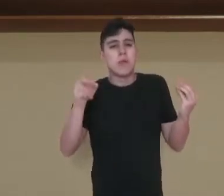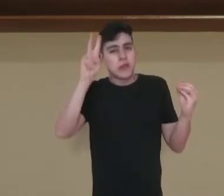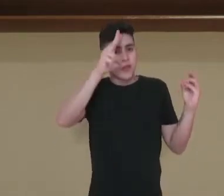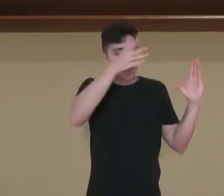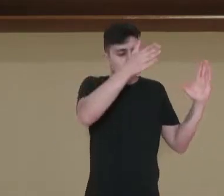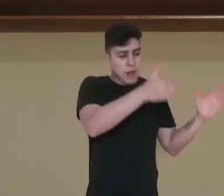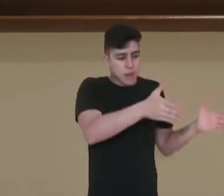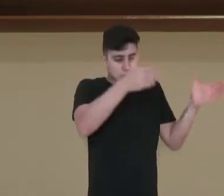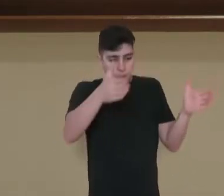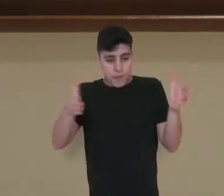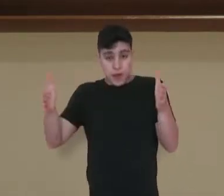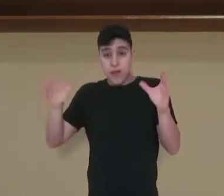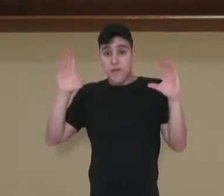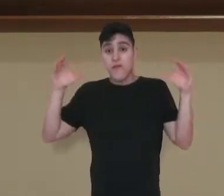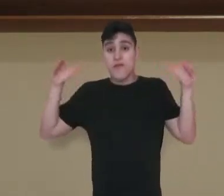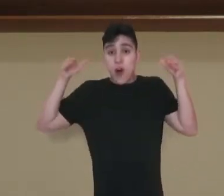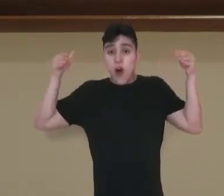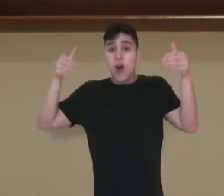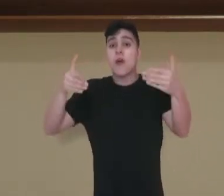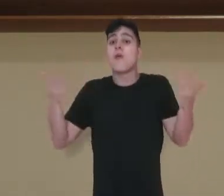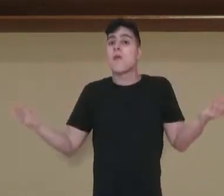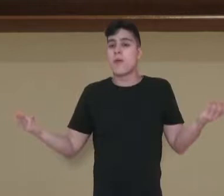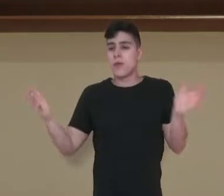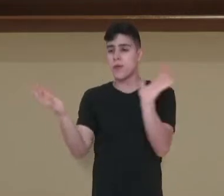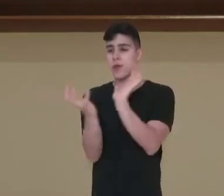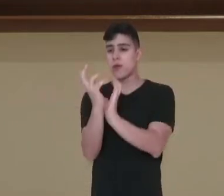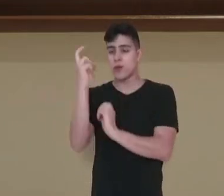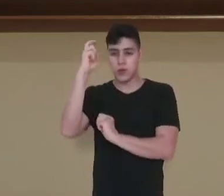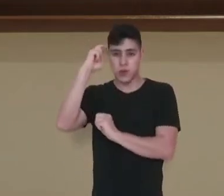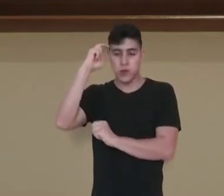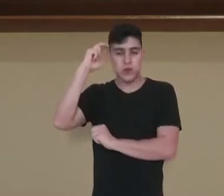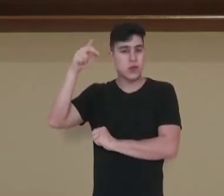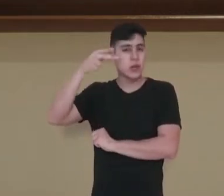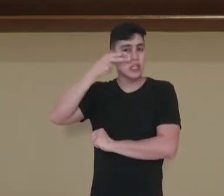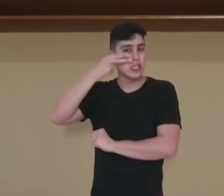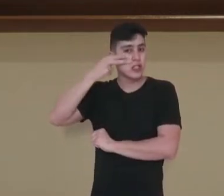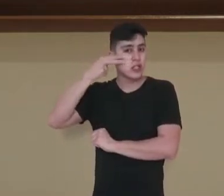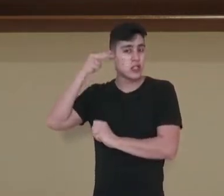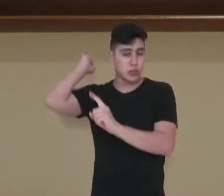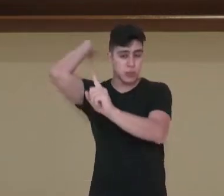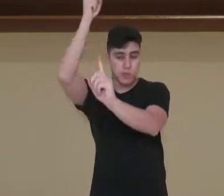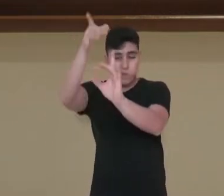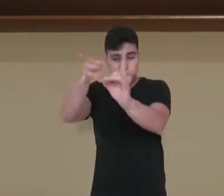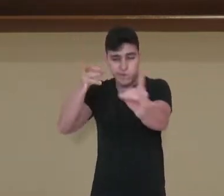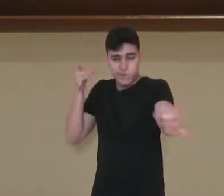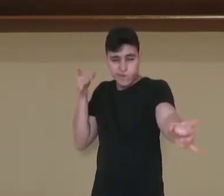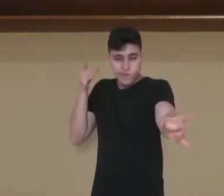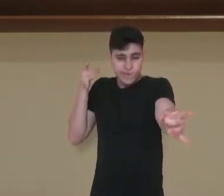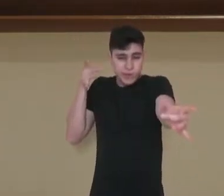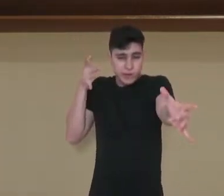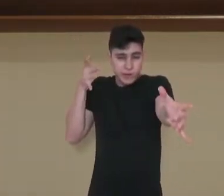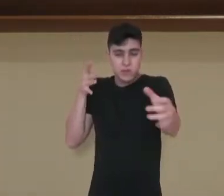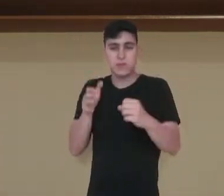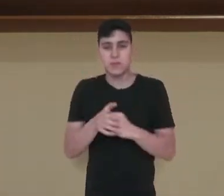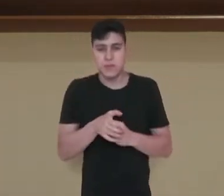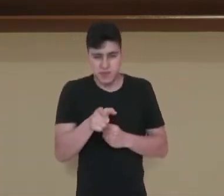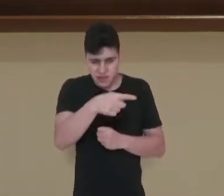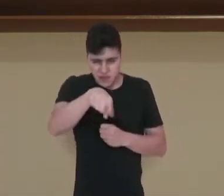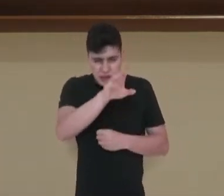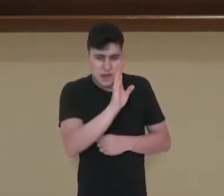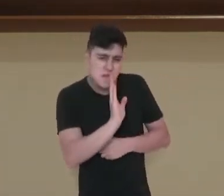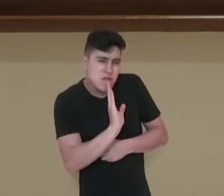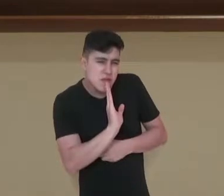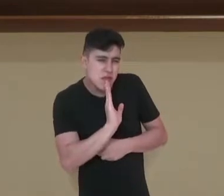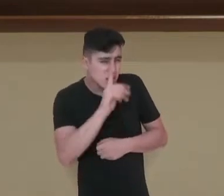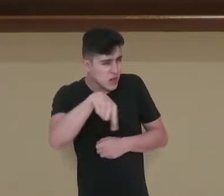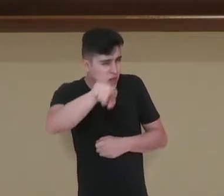a cultura indígena. Você conhece a cultura indígena, já estudou a respeito, já leu sobre? Eles estavam aqui